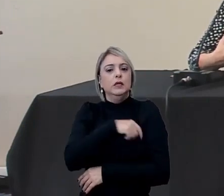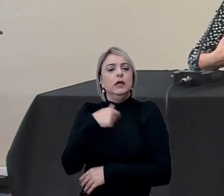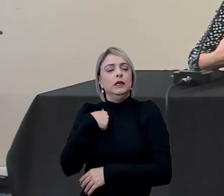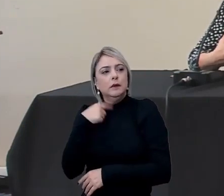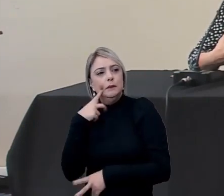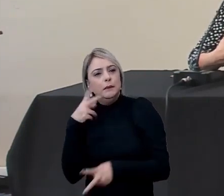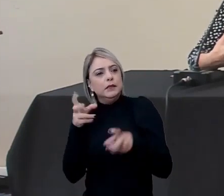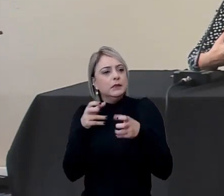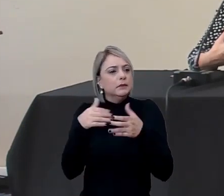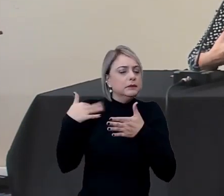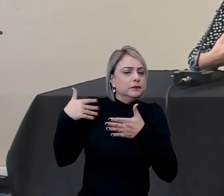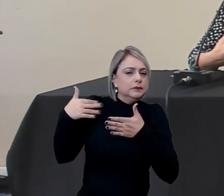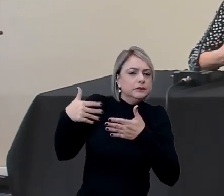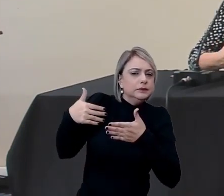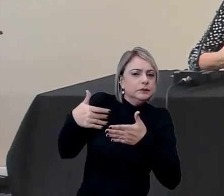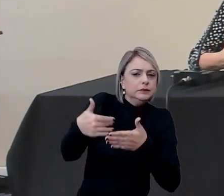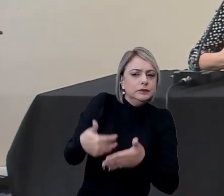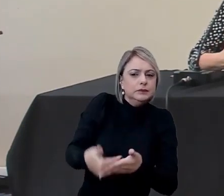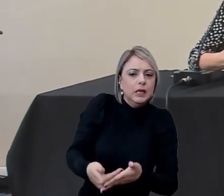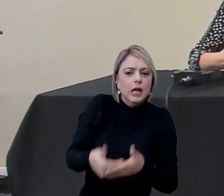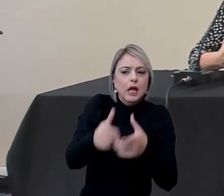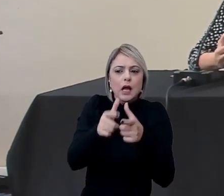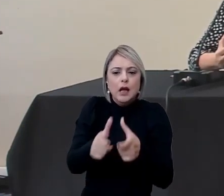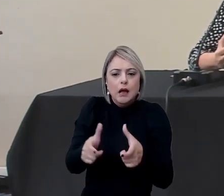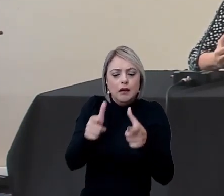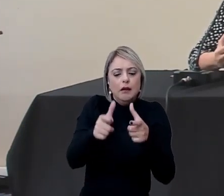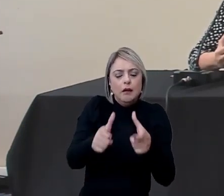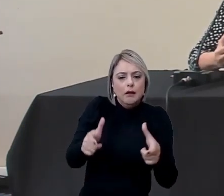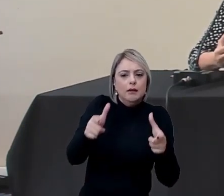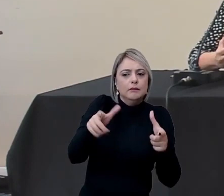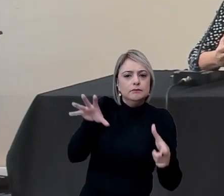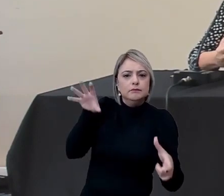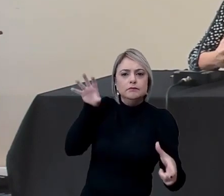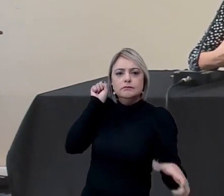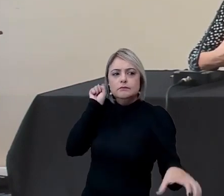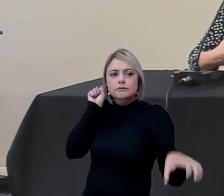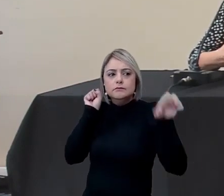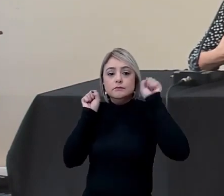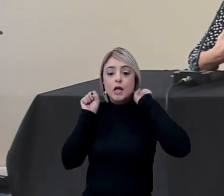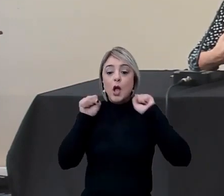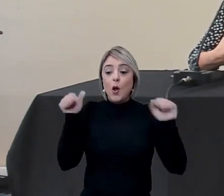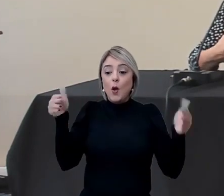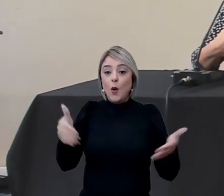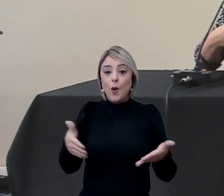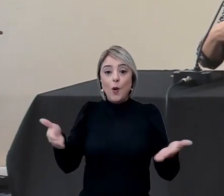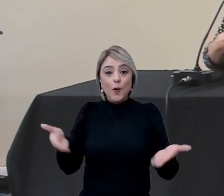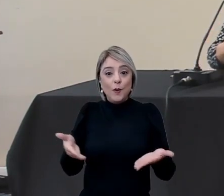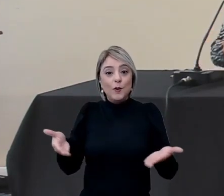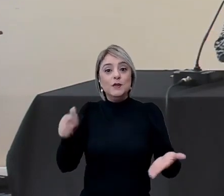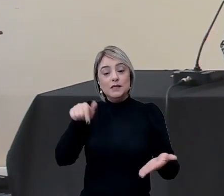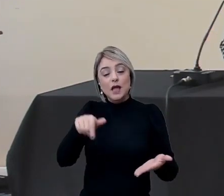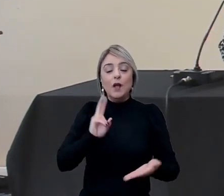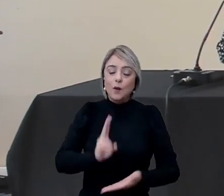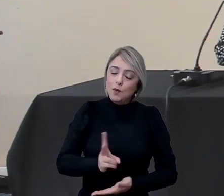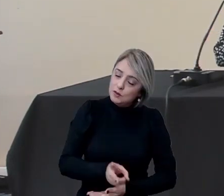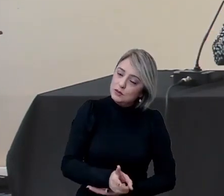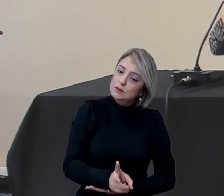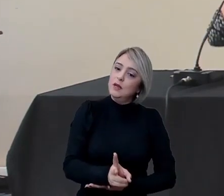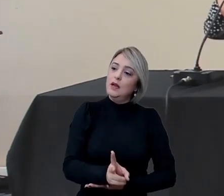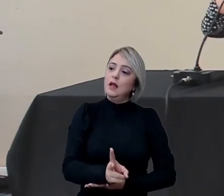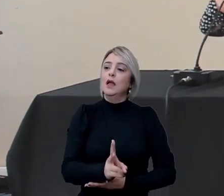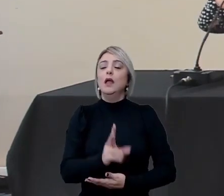vimos, então, ao longo desse processo, ampliando essa escuta, hoje é um desses momentos, mas que continuará.